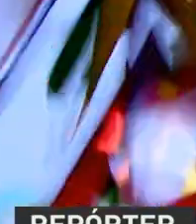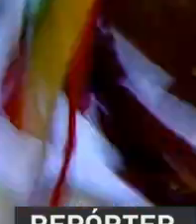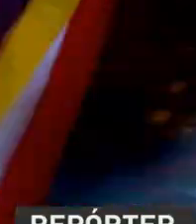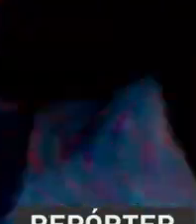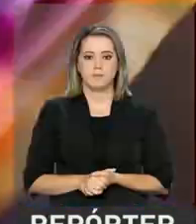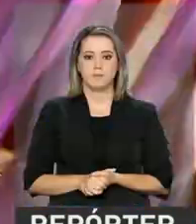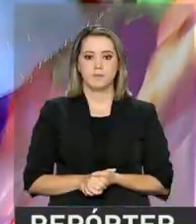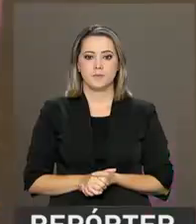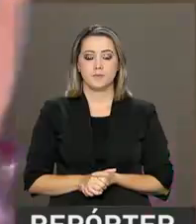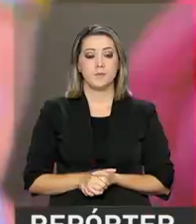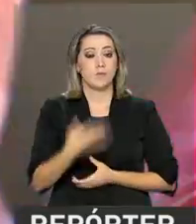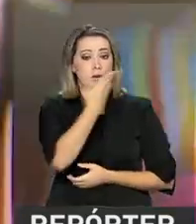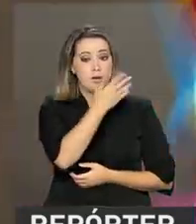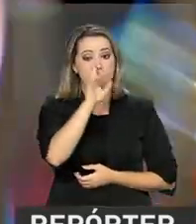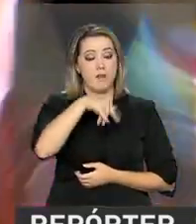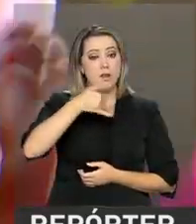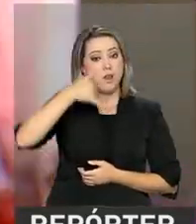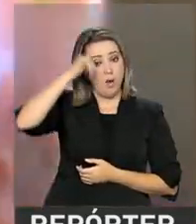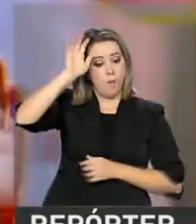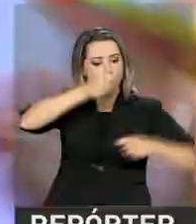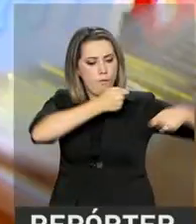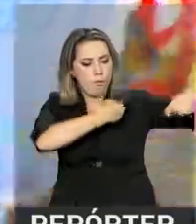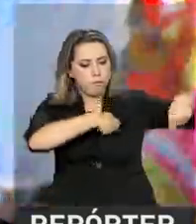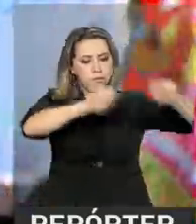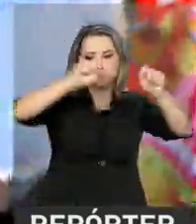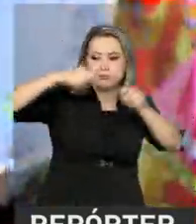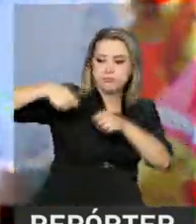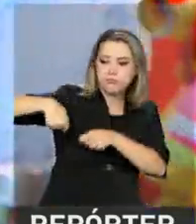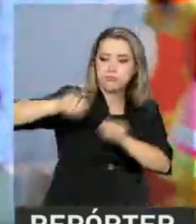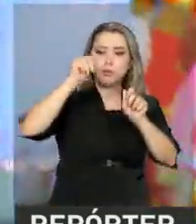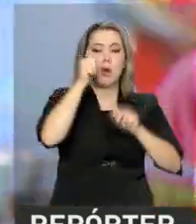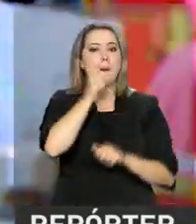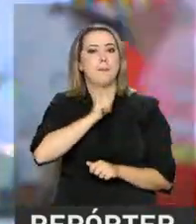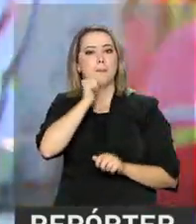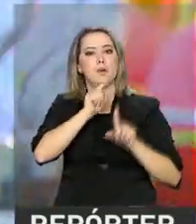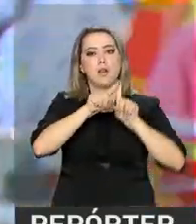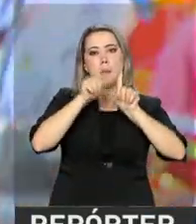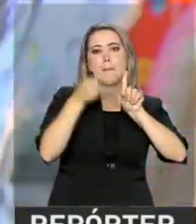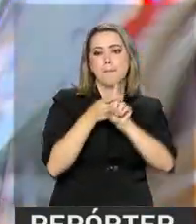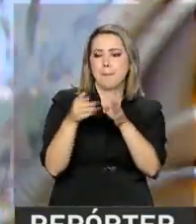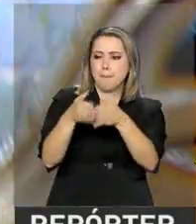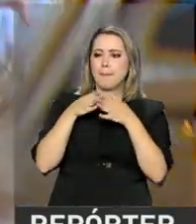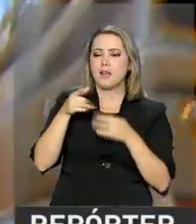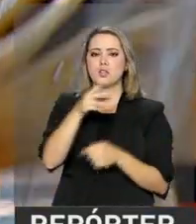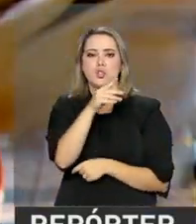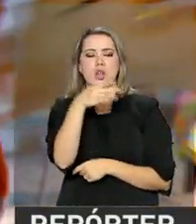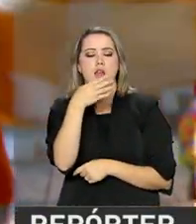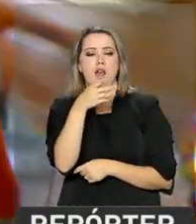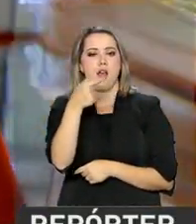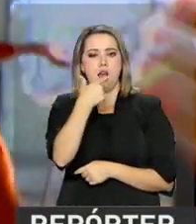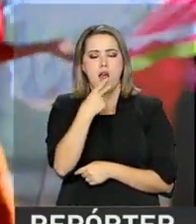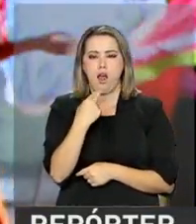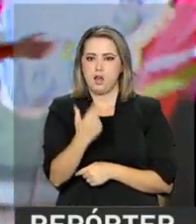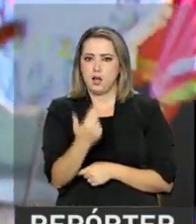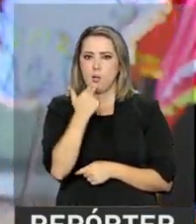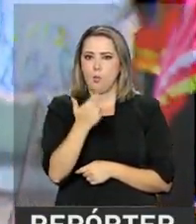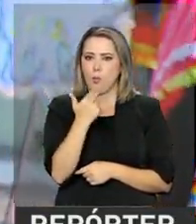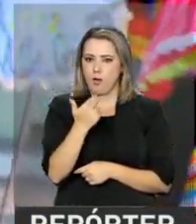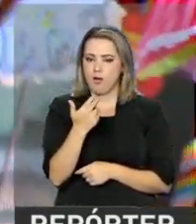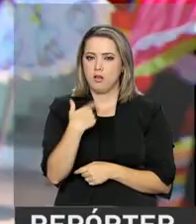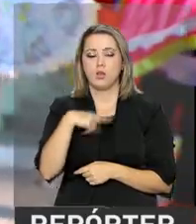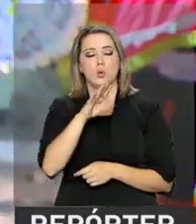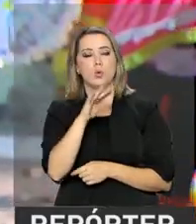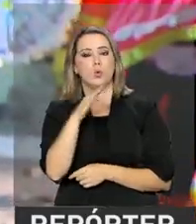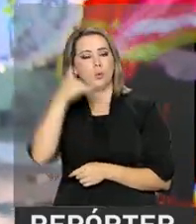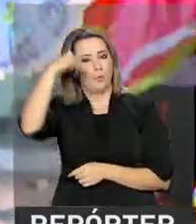Matheus é um vaqueiro. A esposa Catirina, grávida, pede a ele a língua do boi preferido do patrão. Olha, eu vou dizer o que eu quero